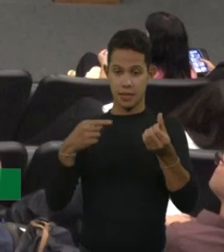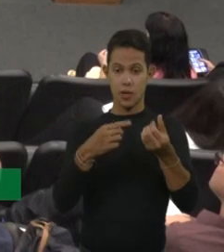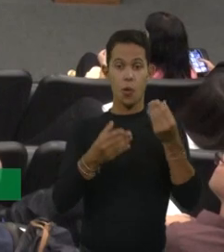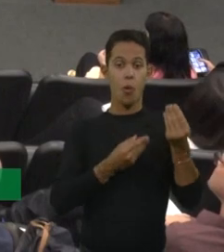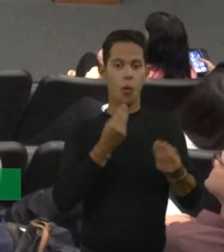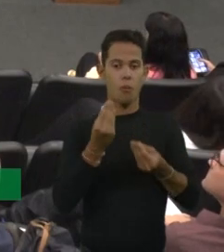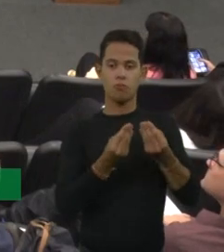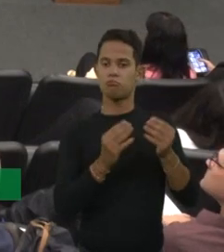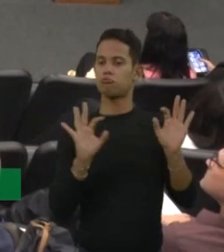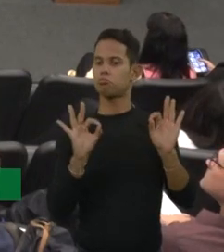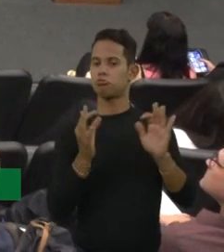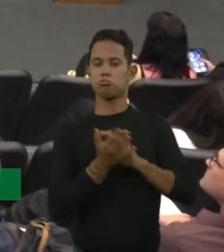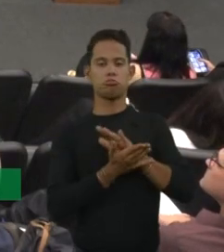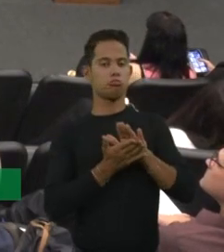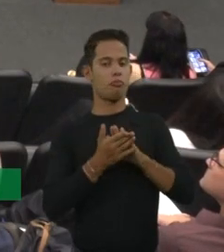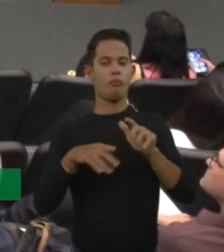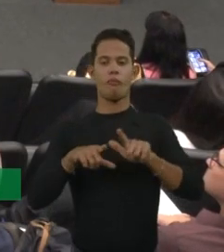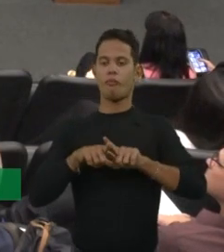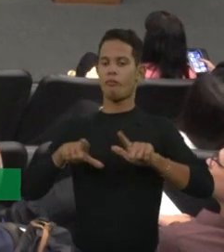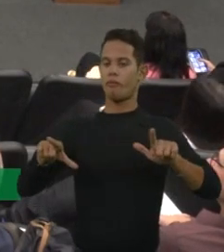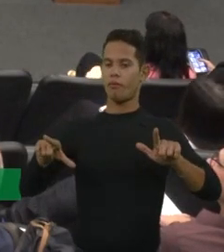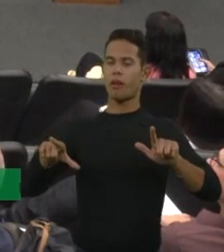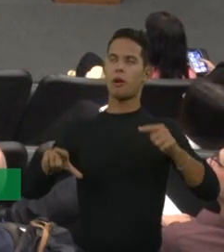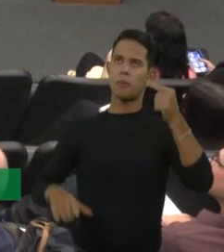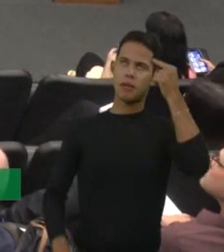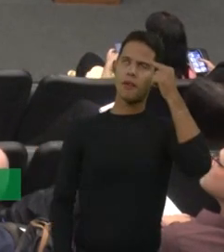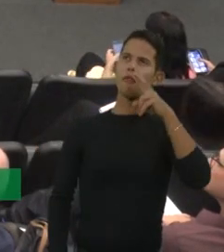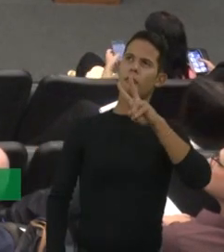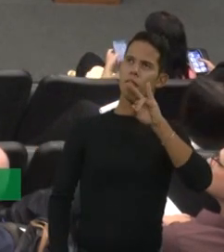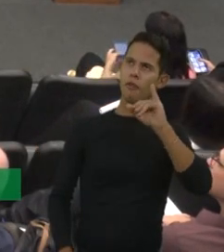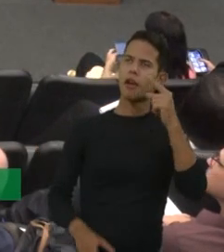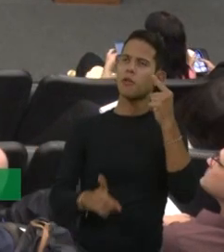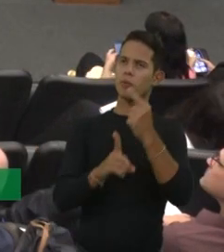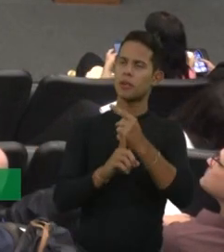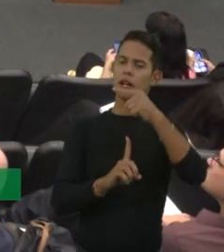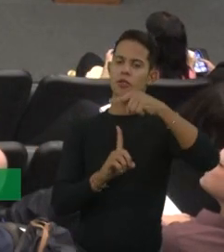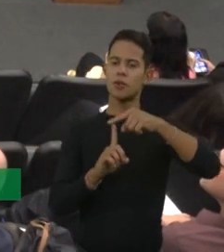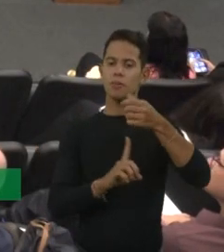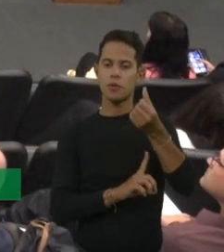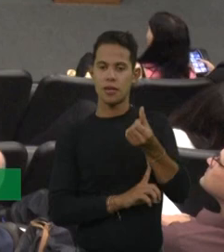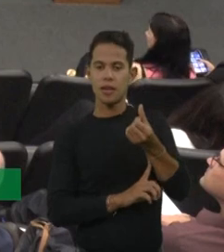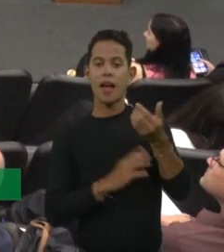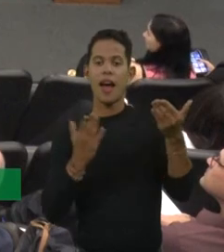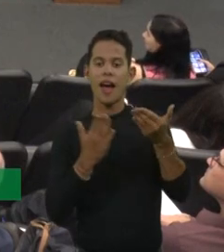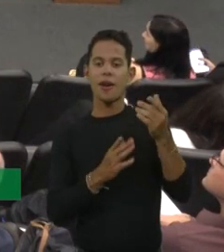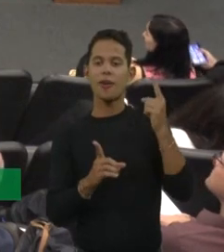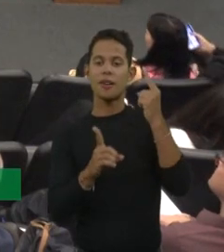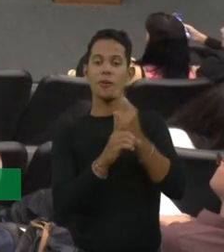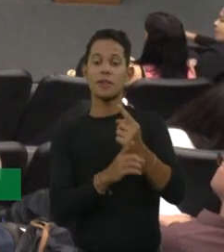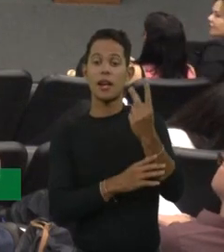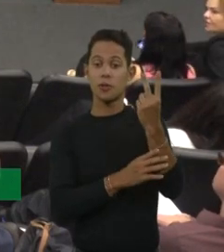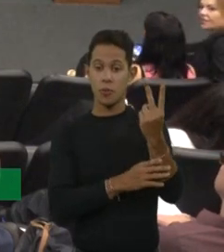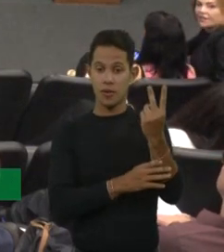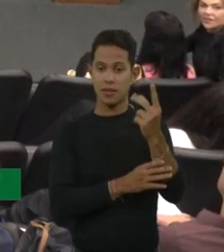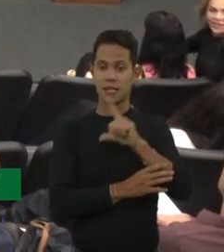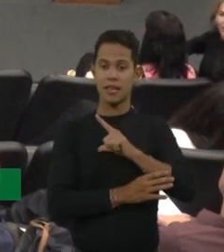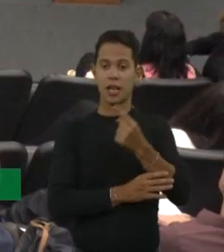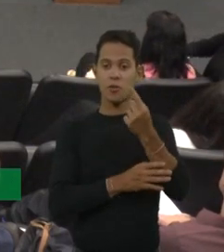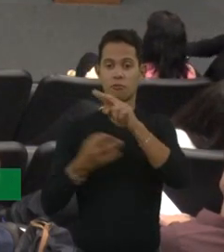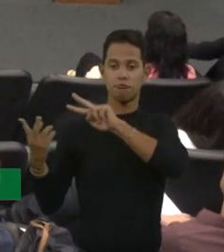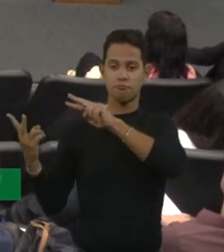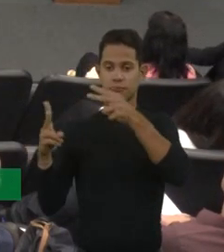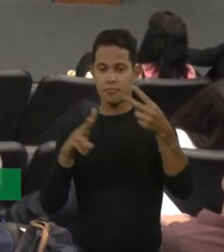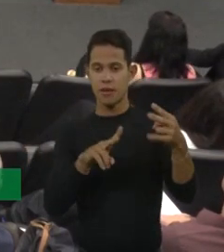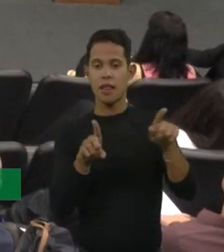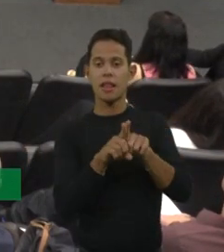tinha. E eu dizia, não, a gente vai achar um tipo 6, vai achar. Quando achou, achou 2 e tem um de transferência, né? E a tipo 9, que também